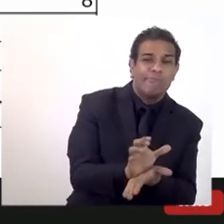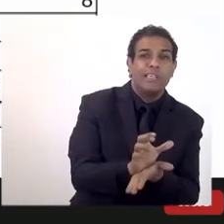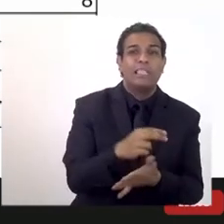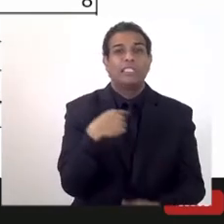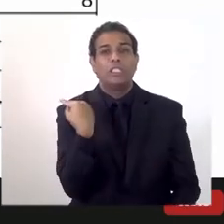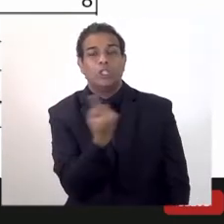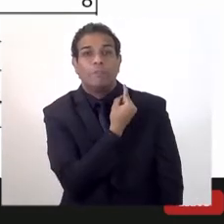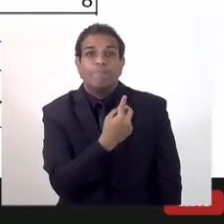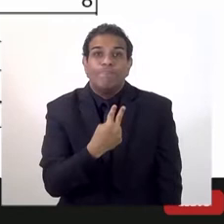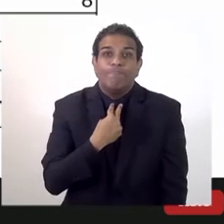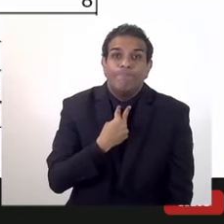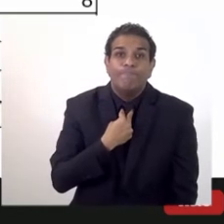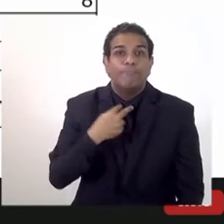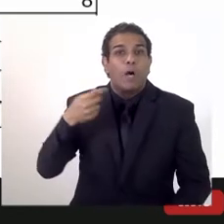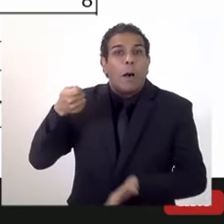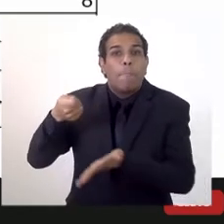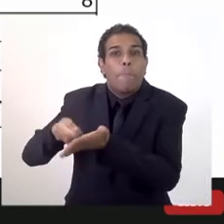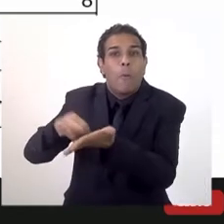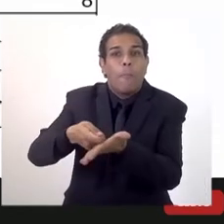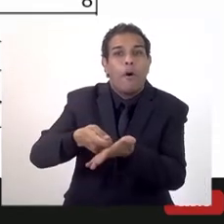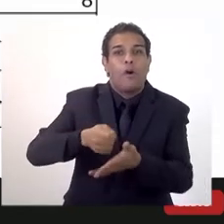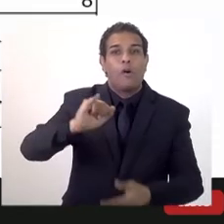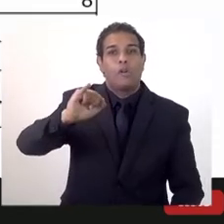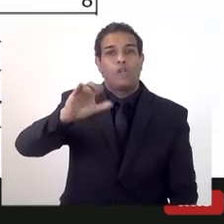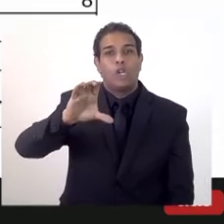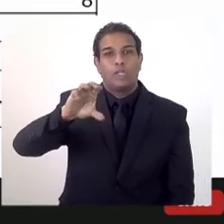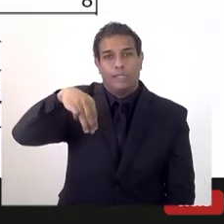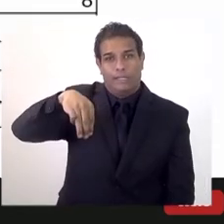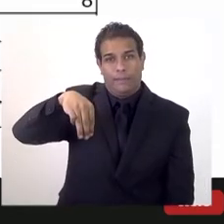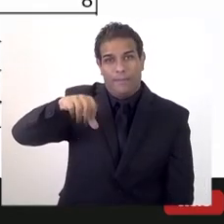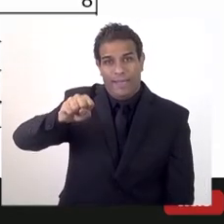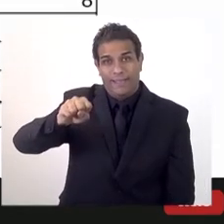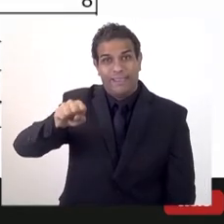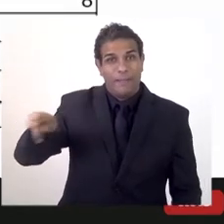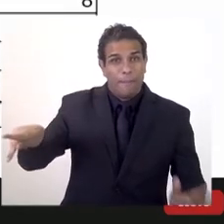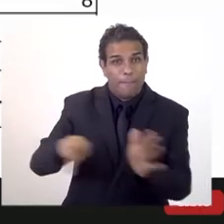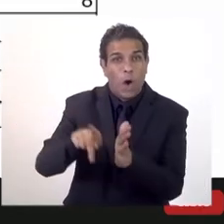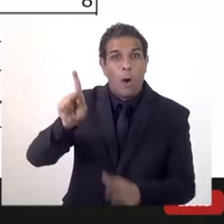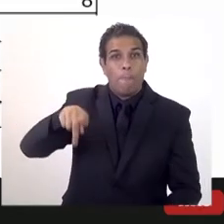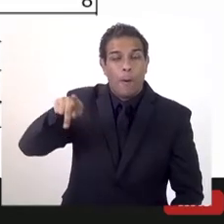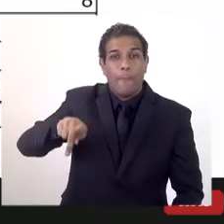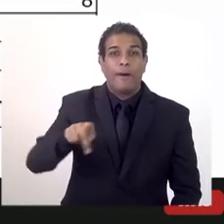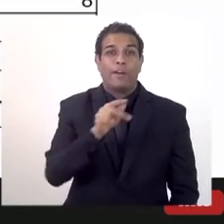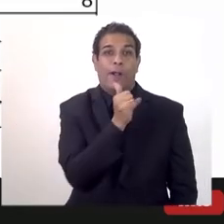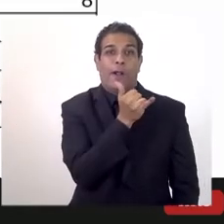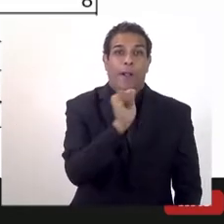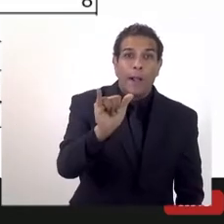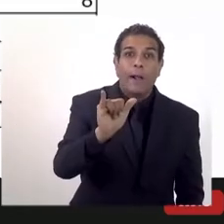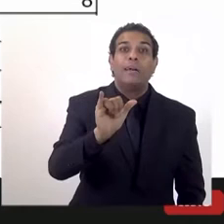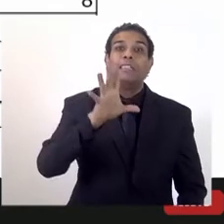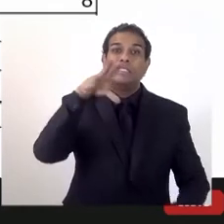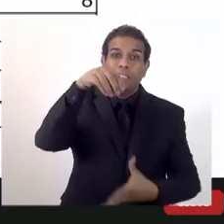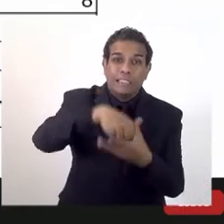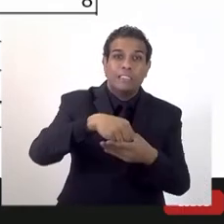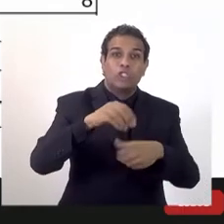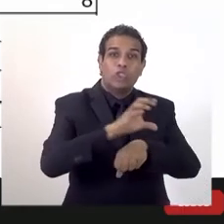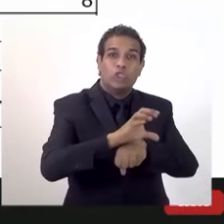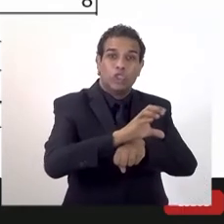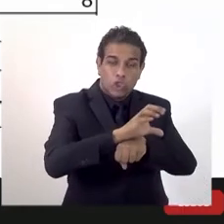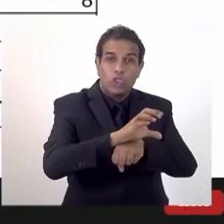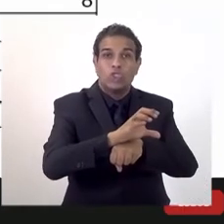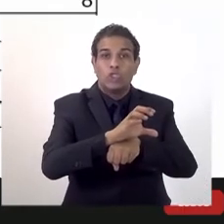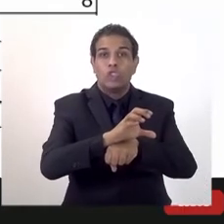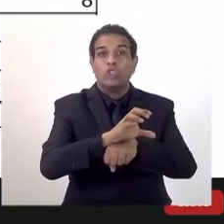também cobrar ICMS sobre o petróleo, porque o petróleo e a energia elétrica são uma exceção na Constituição e são